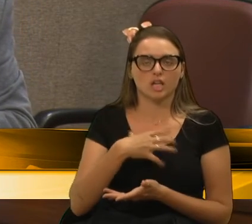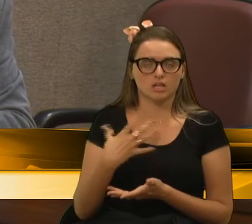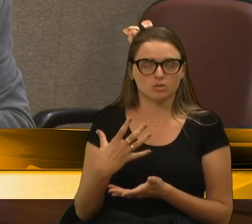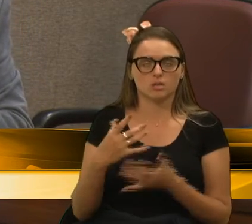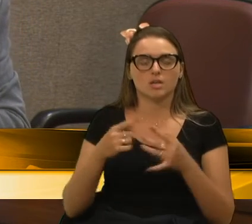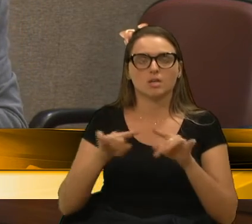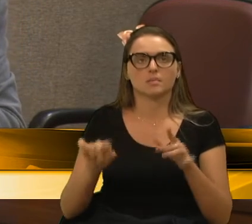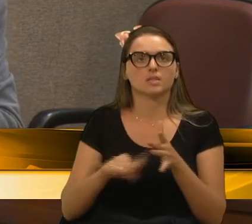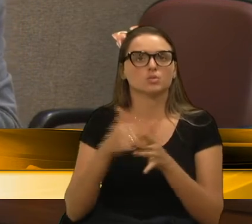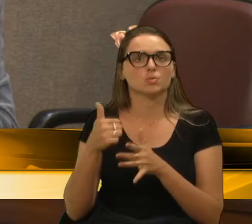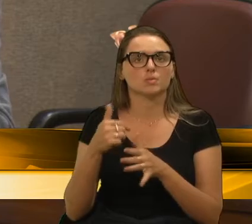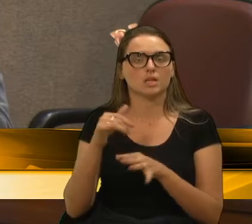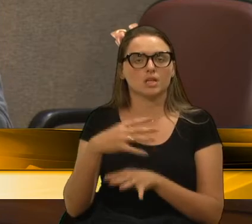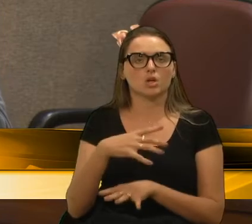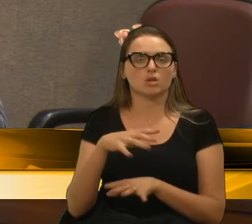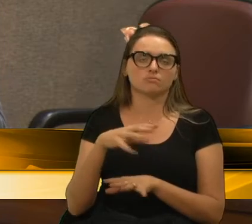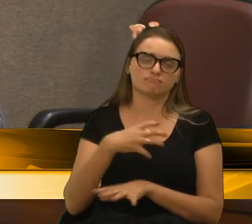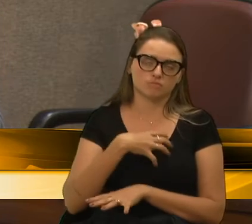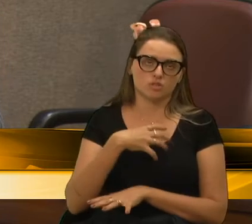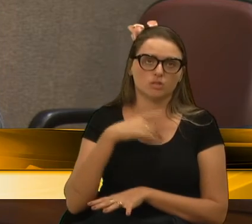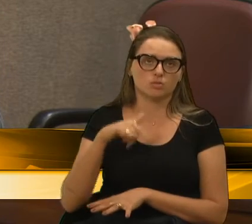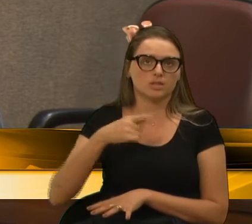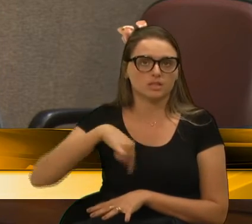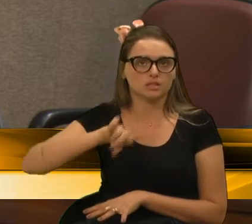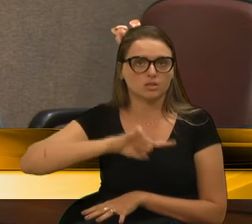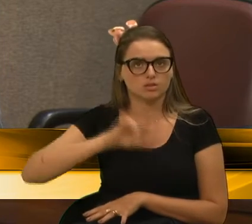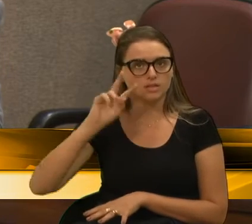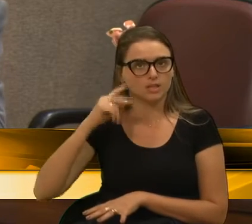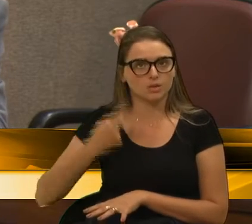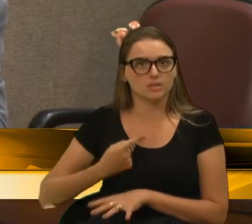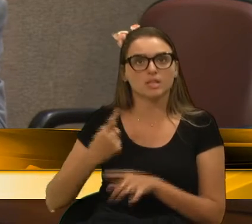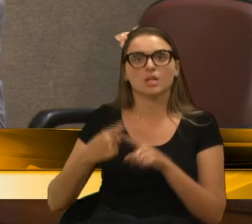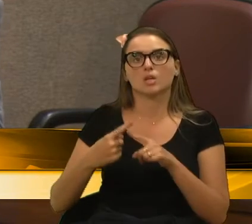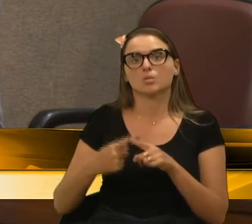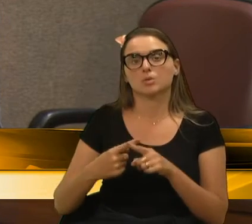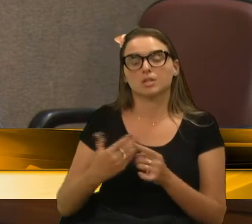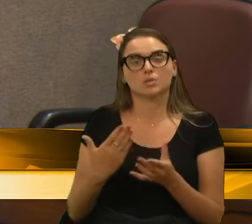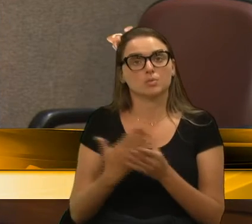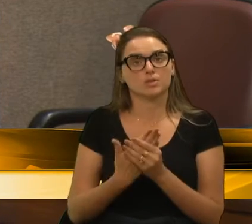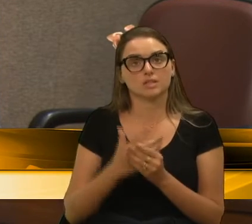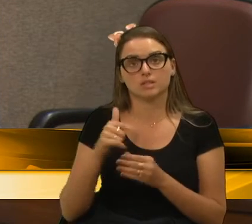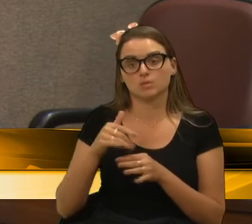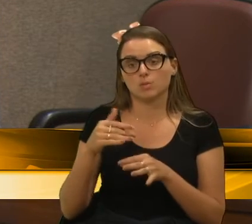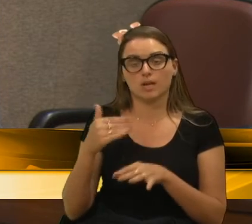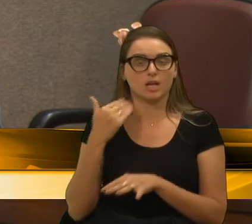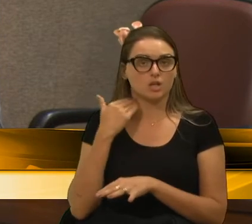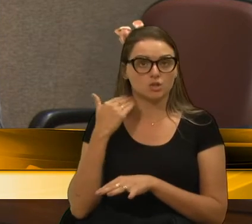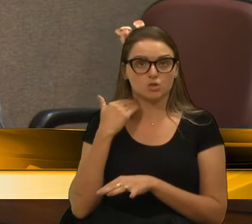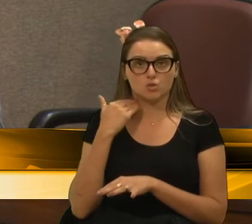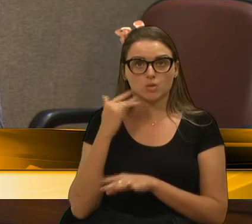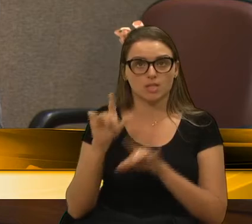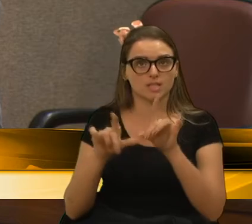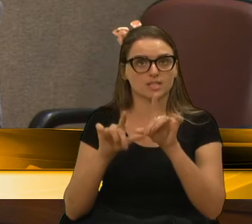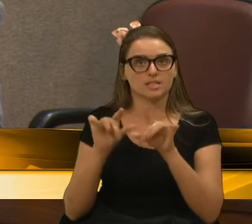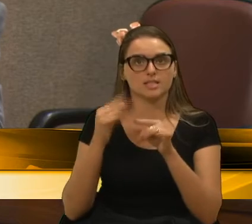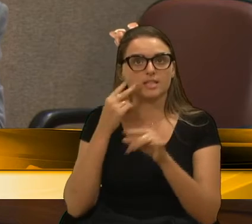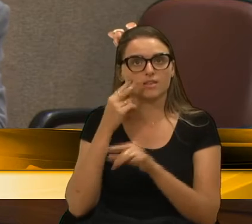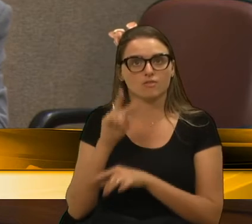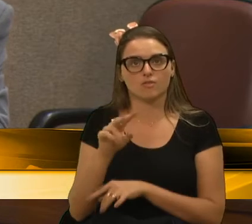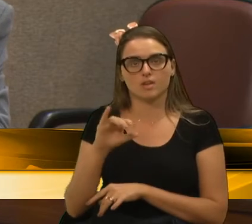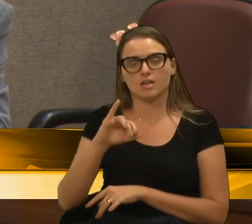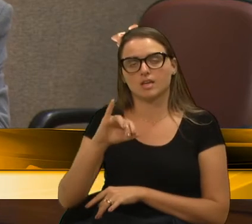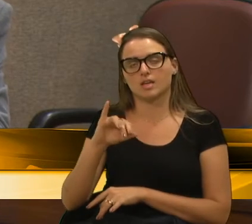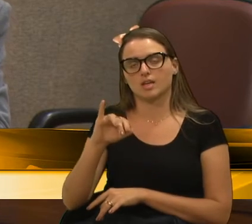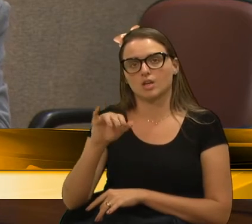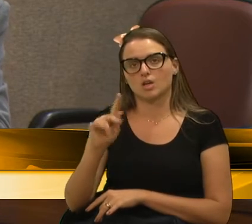de forma legal do que nós reconhecemos. Até porque é na hora do processo, é o juiz que determina os honorários. Não tem nenhum custo